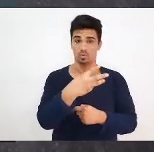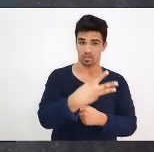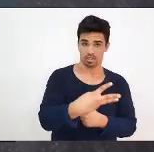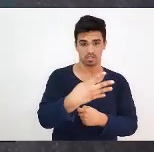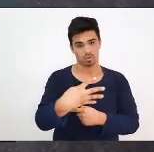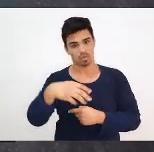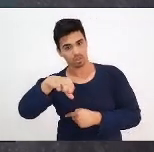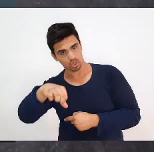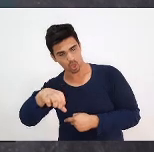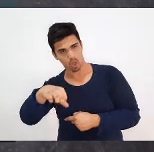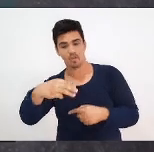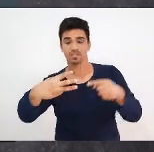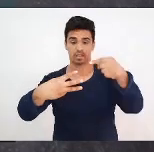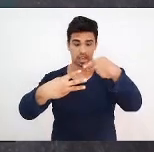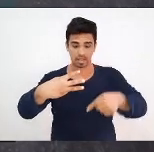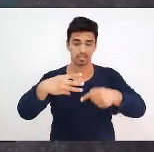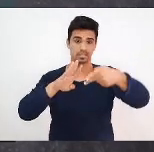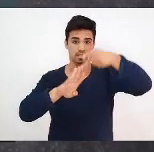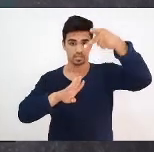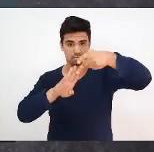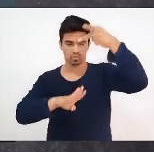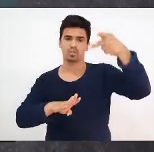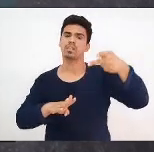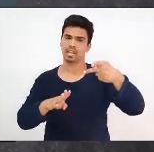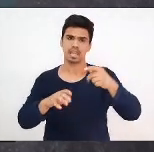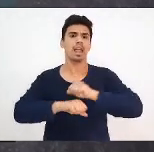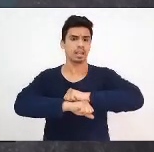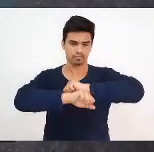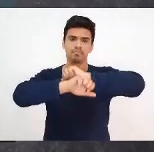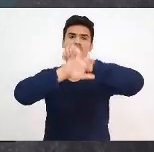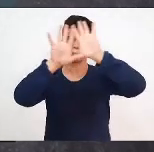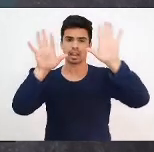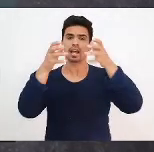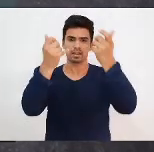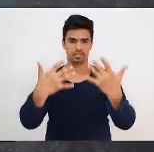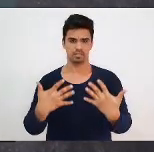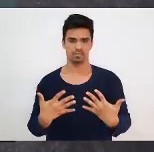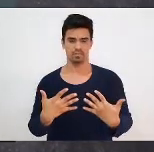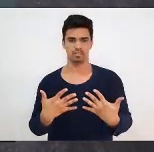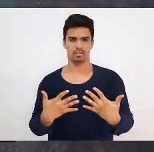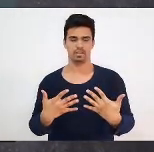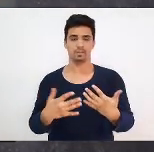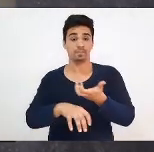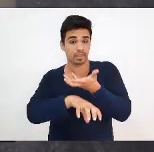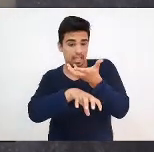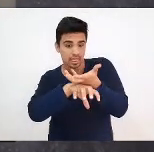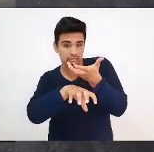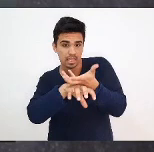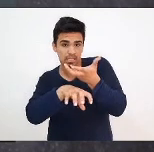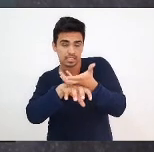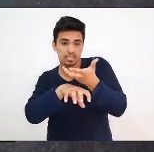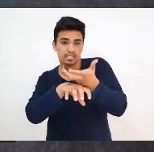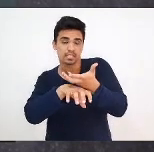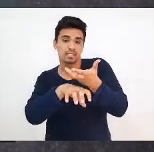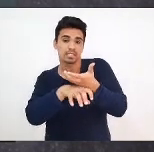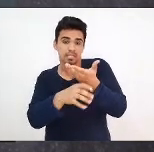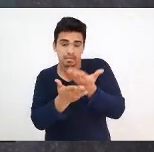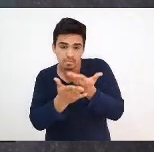diziam explicitamente que as disciplinas presenciais poderiam ser